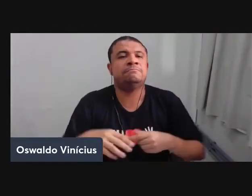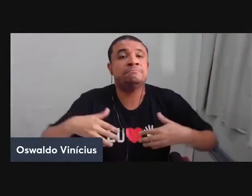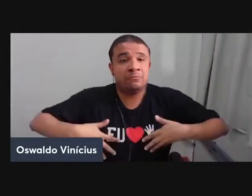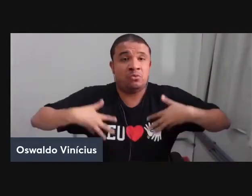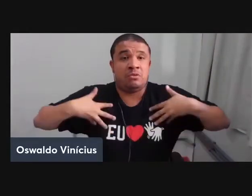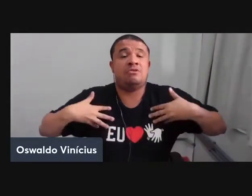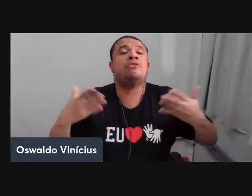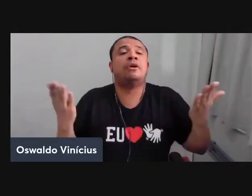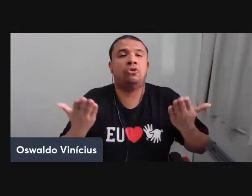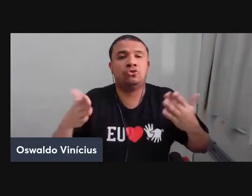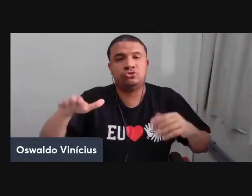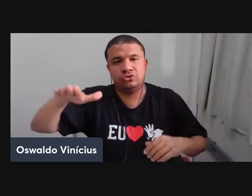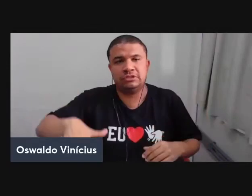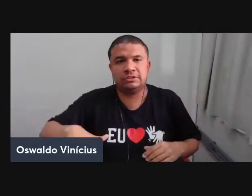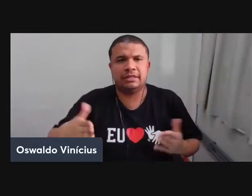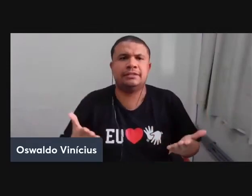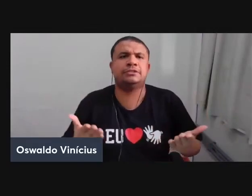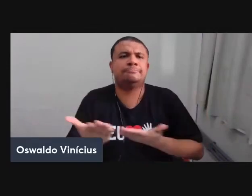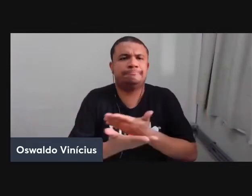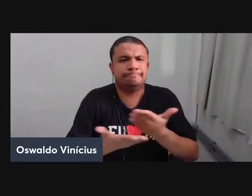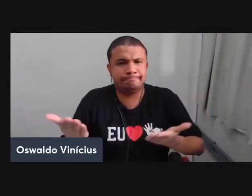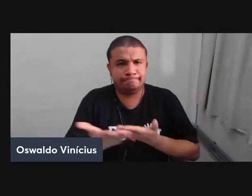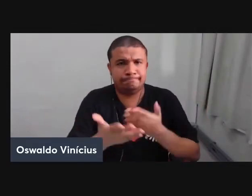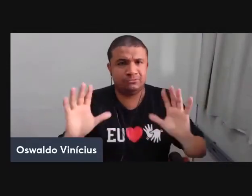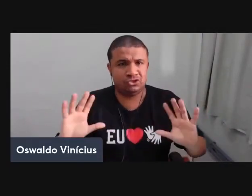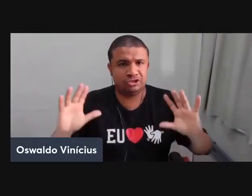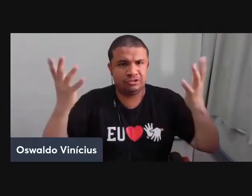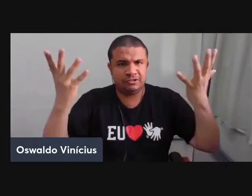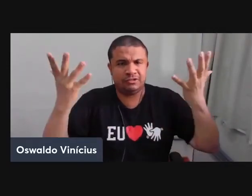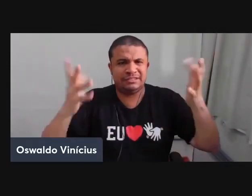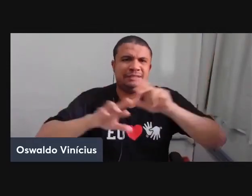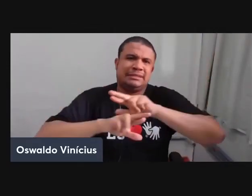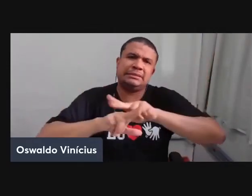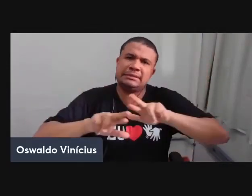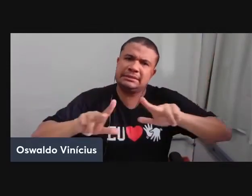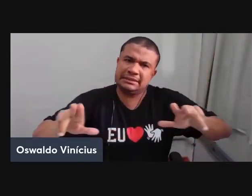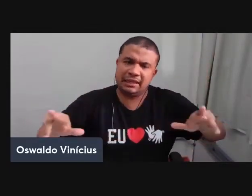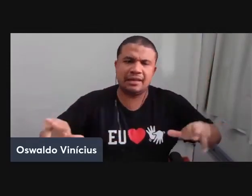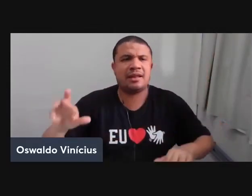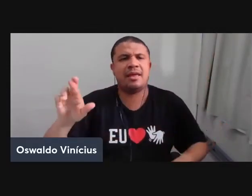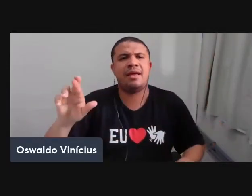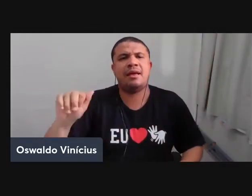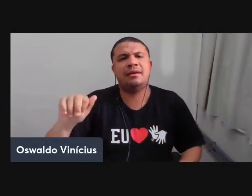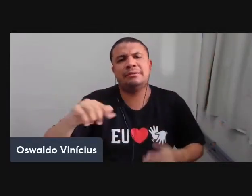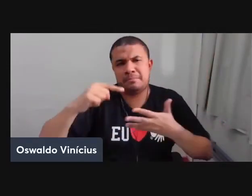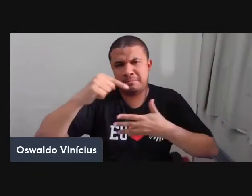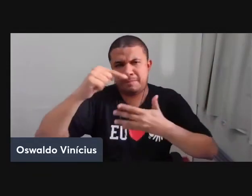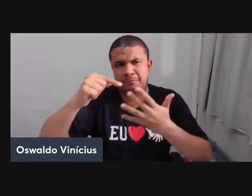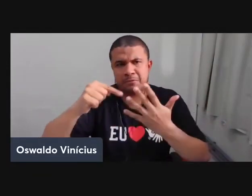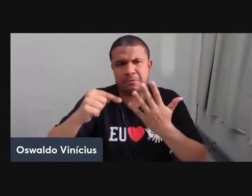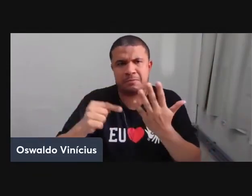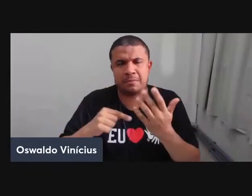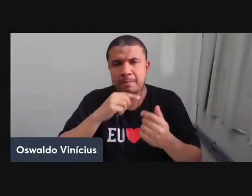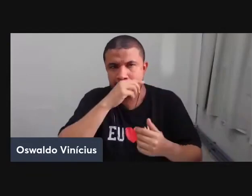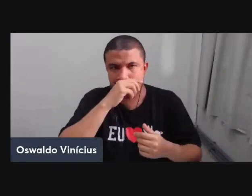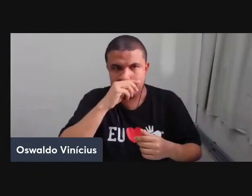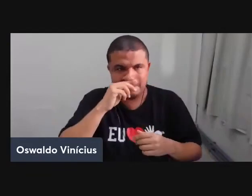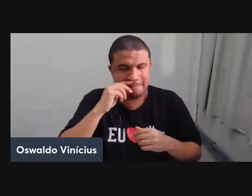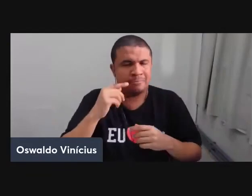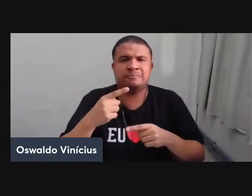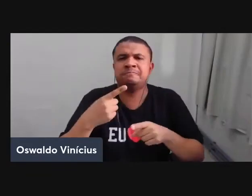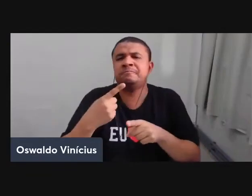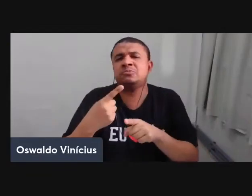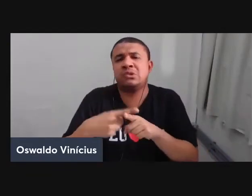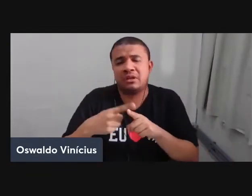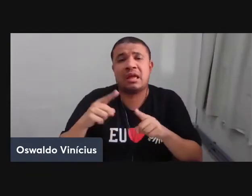aqui nesta tarde, compartilhar com vocês este evento por uma série de razões. A primeira delas porque é um